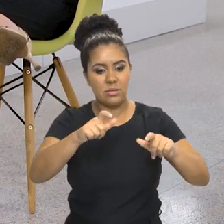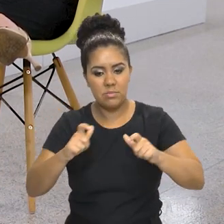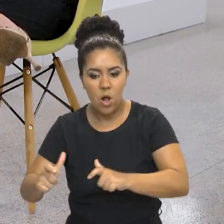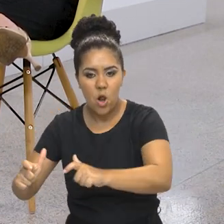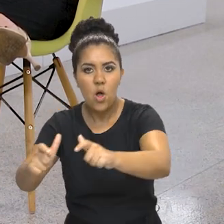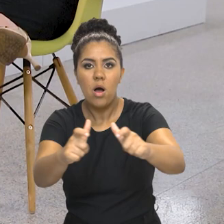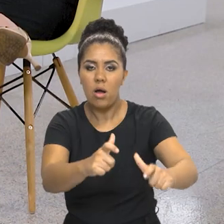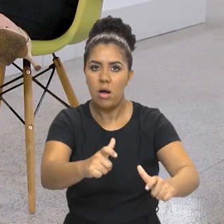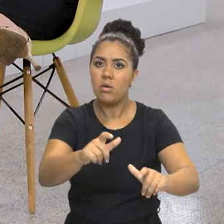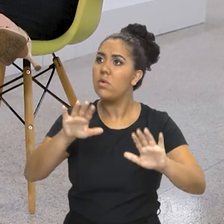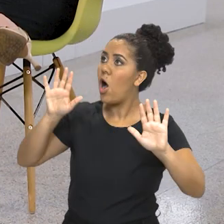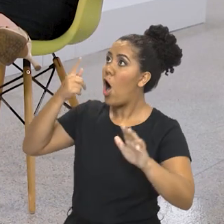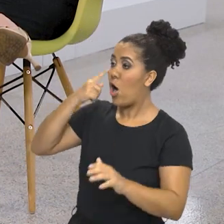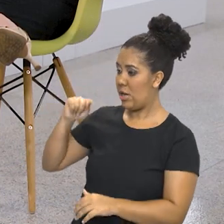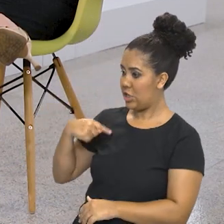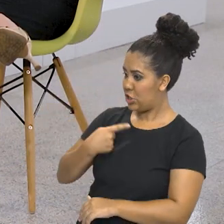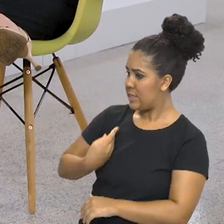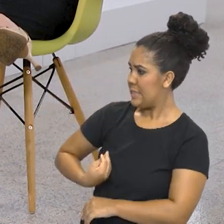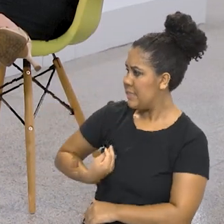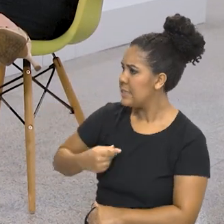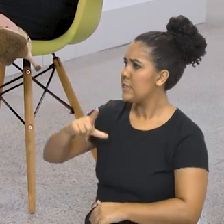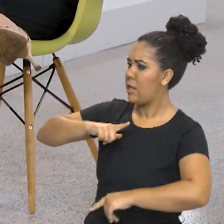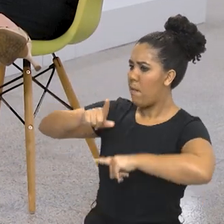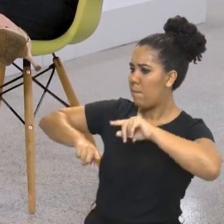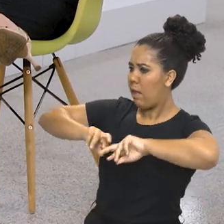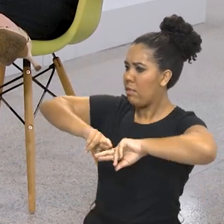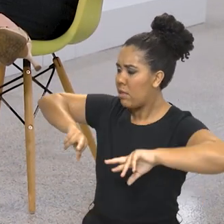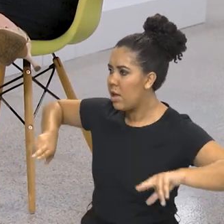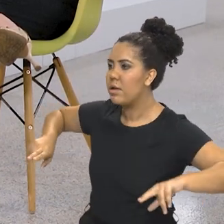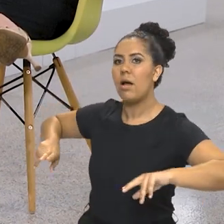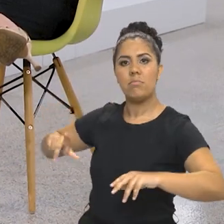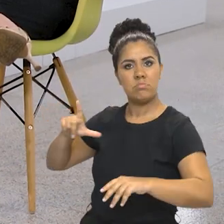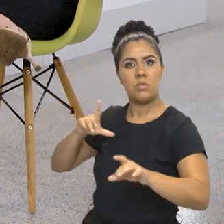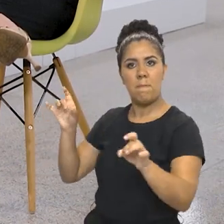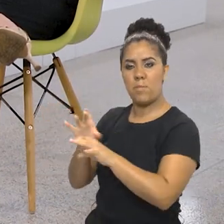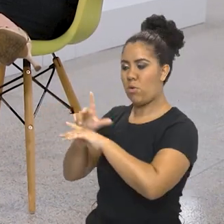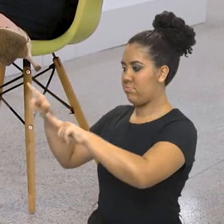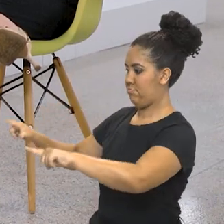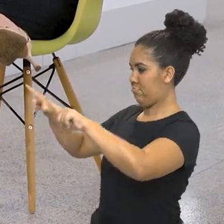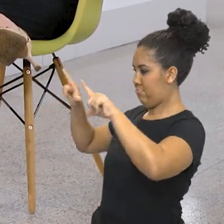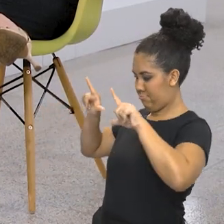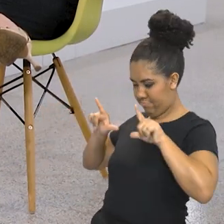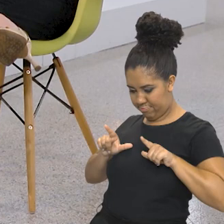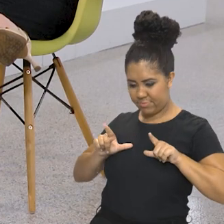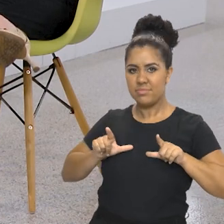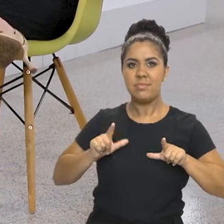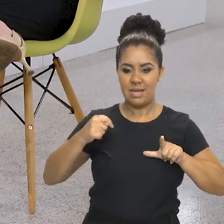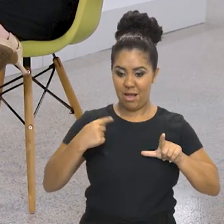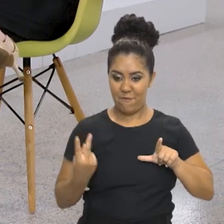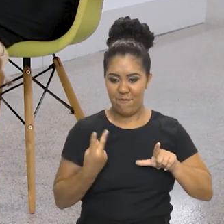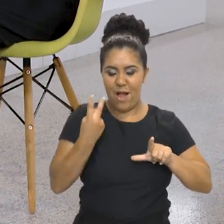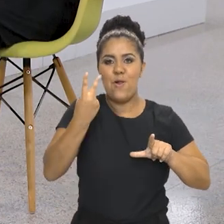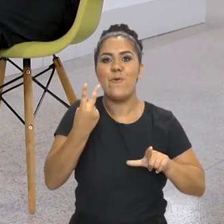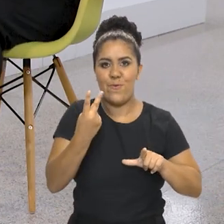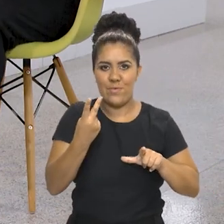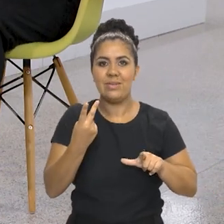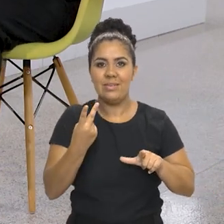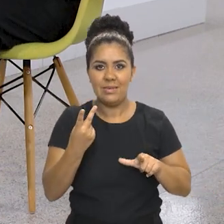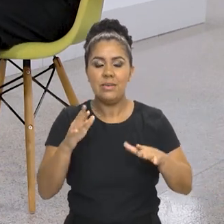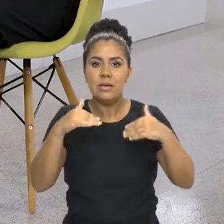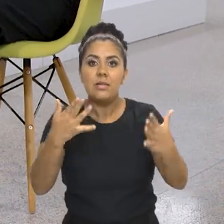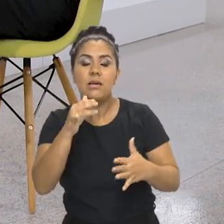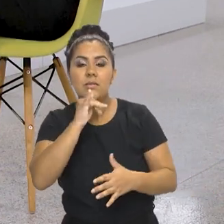estamos aqui, temos materiais, né, e estamos ali para ser esticados e para se valorizar. Eu acho que até assim, eu pensando